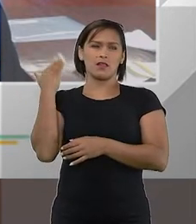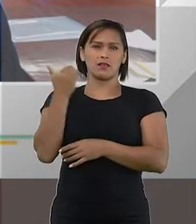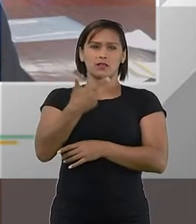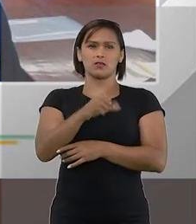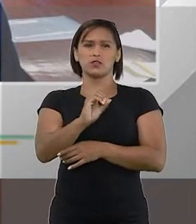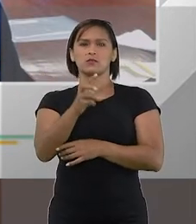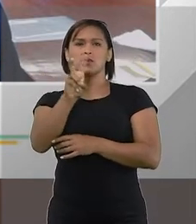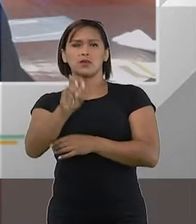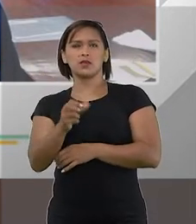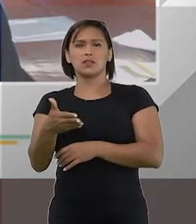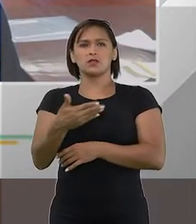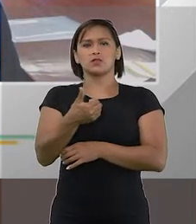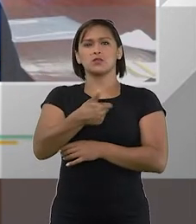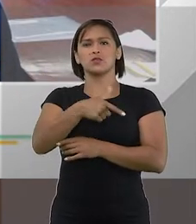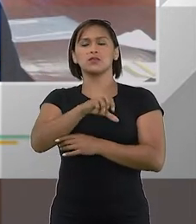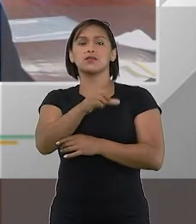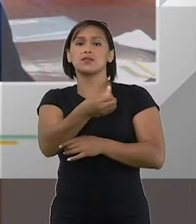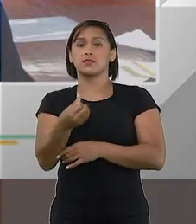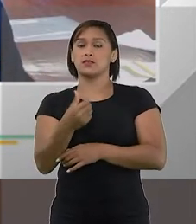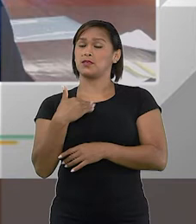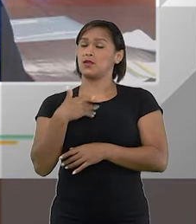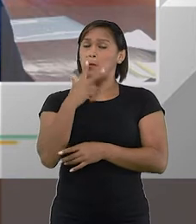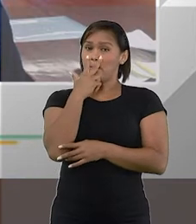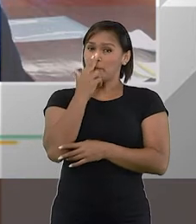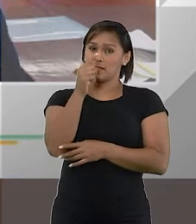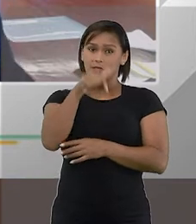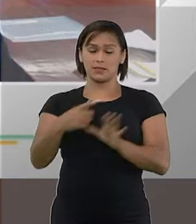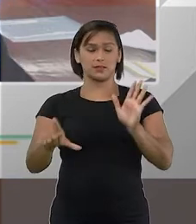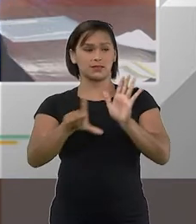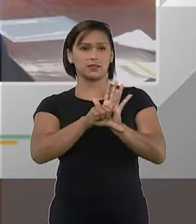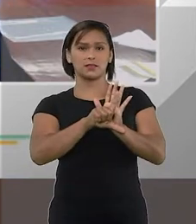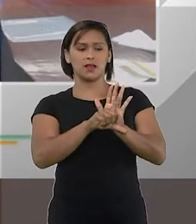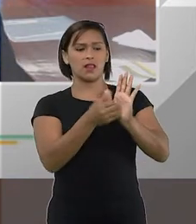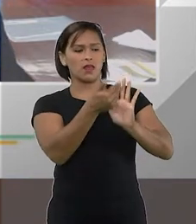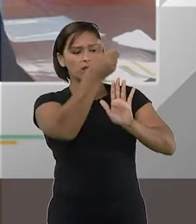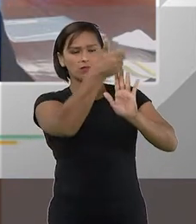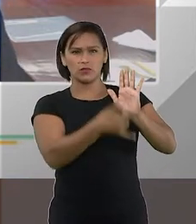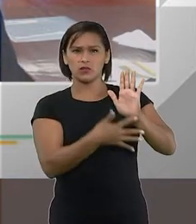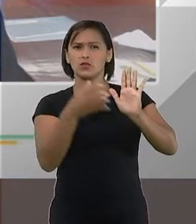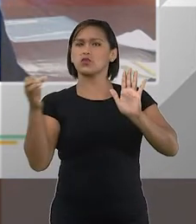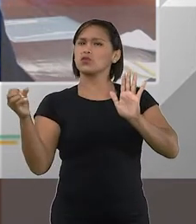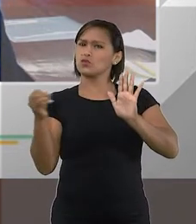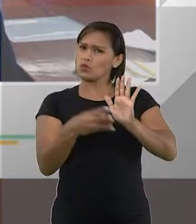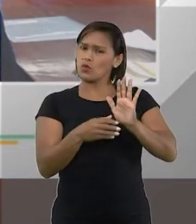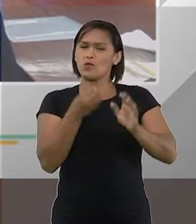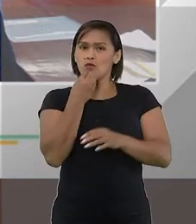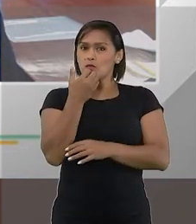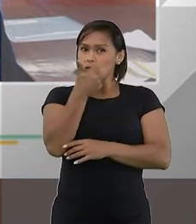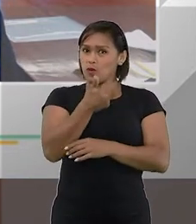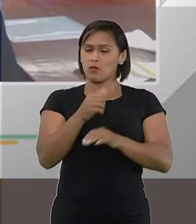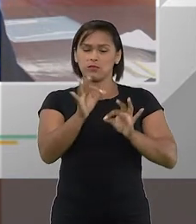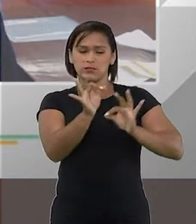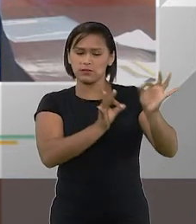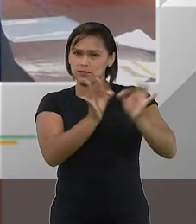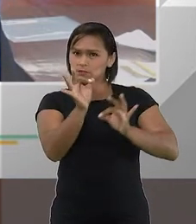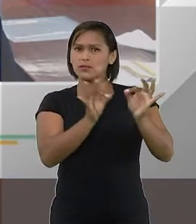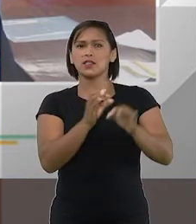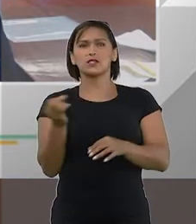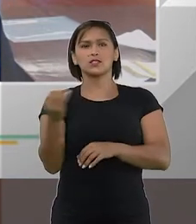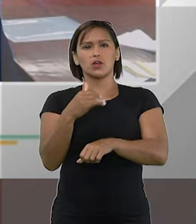2015 e 2016. Então, tenho a impressão que a lei trouxe uns instrumentos muito bons